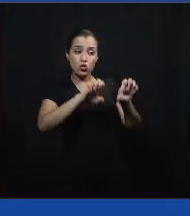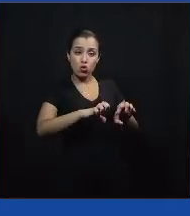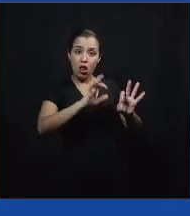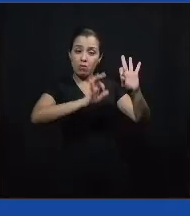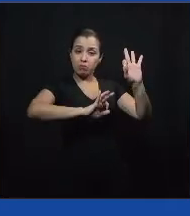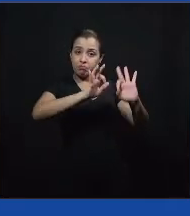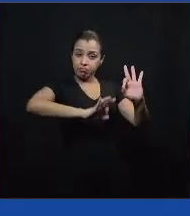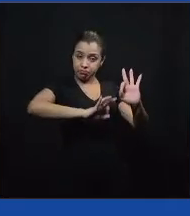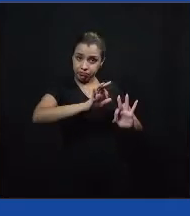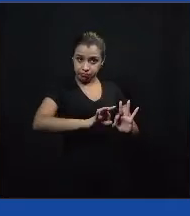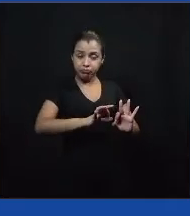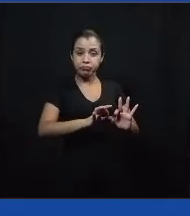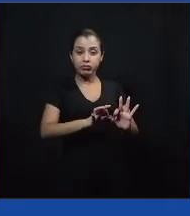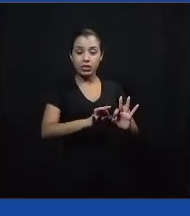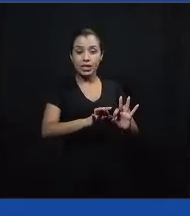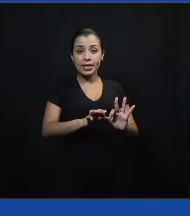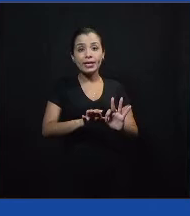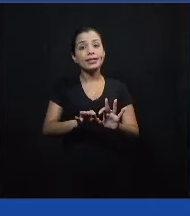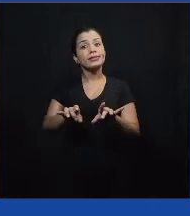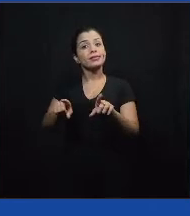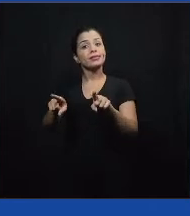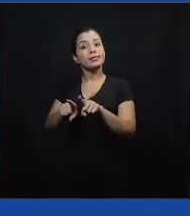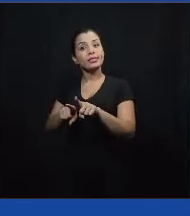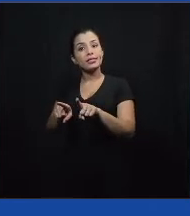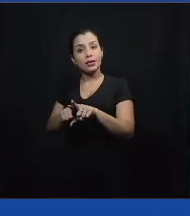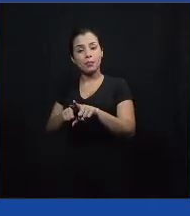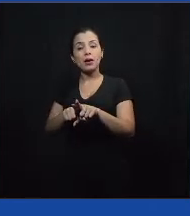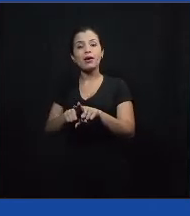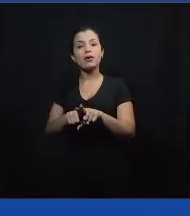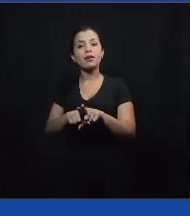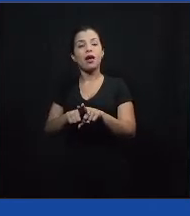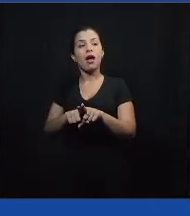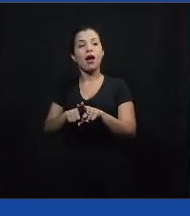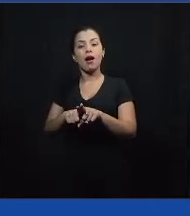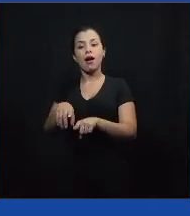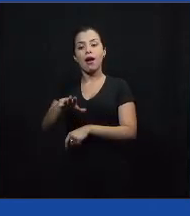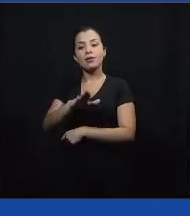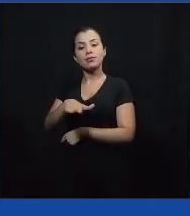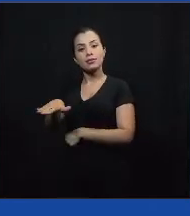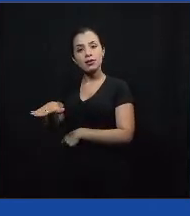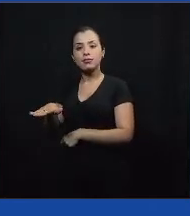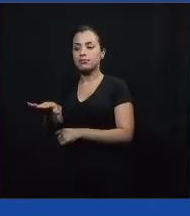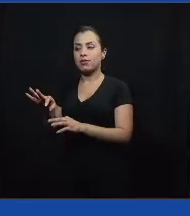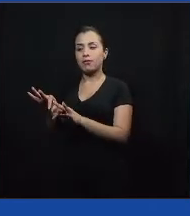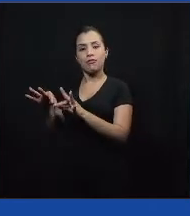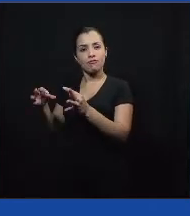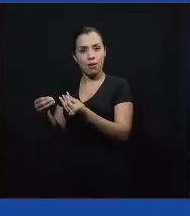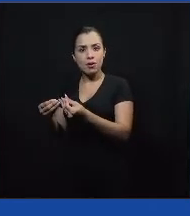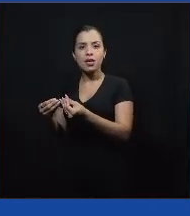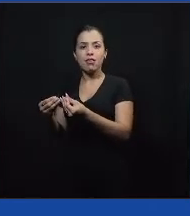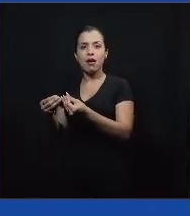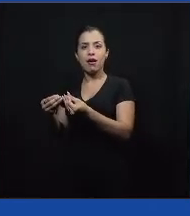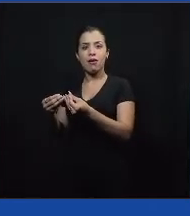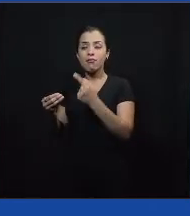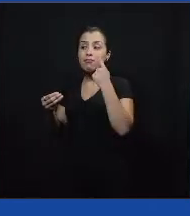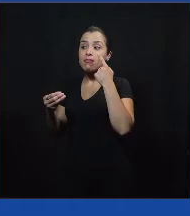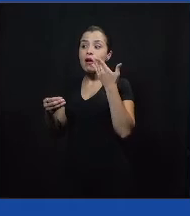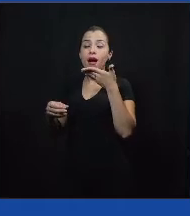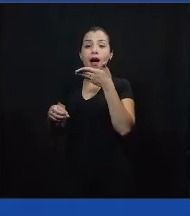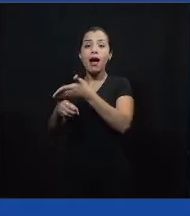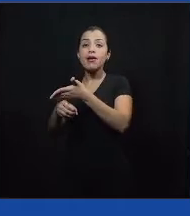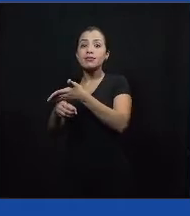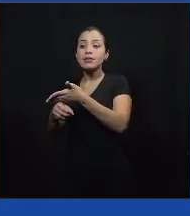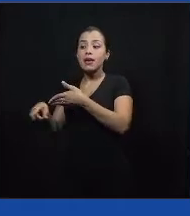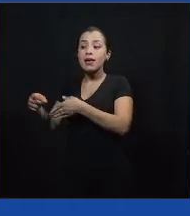conteúdo para chegar lá, como também da parte das crianças, das famílias, no caso, como ter esse acesso possível.